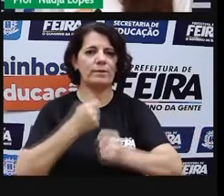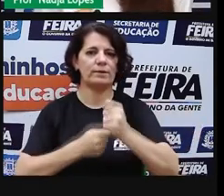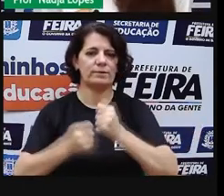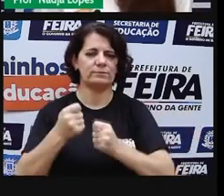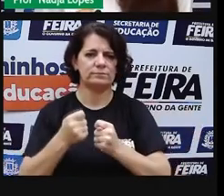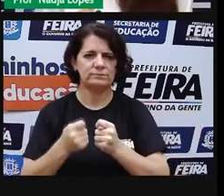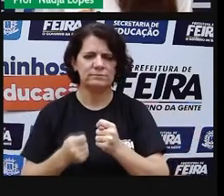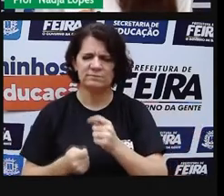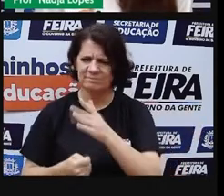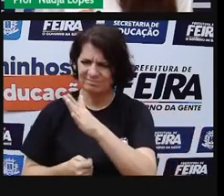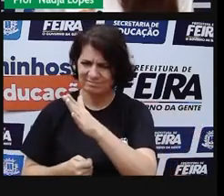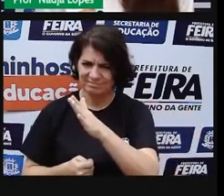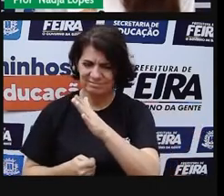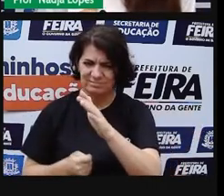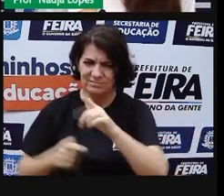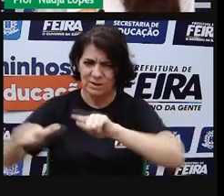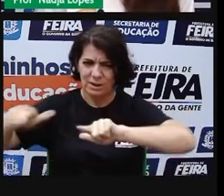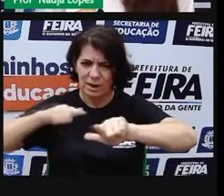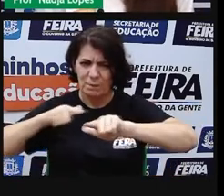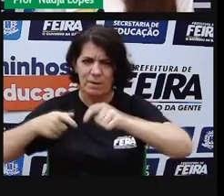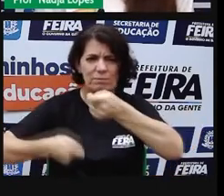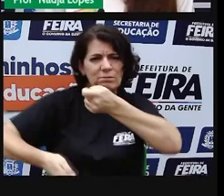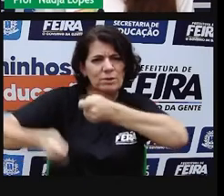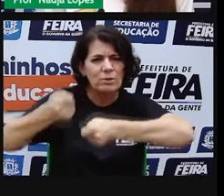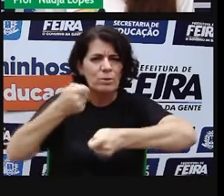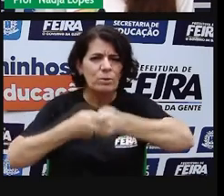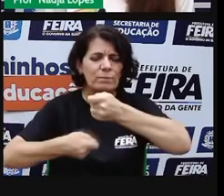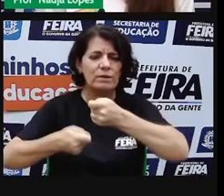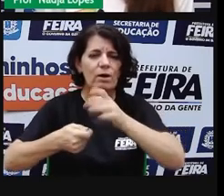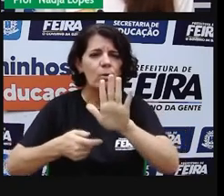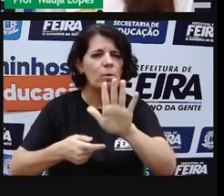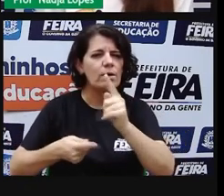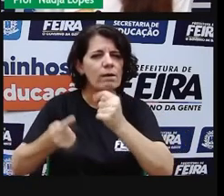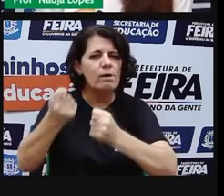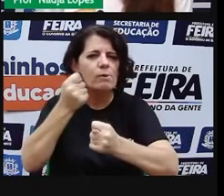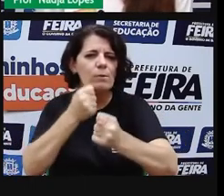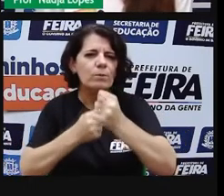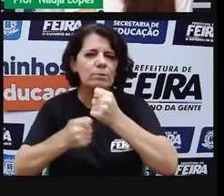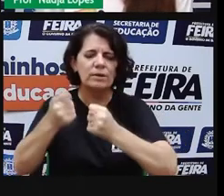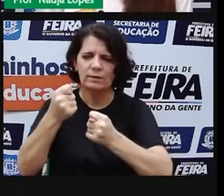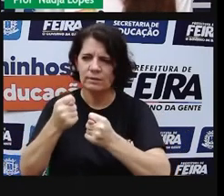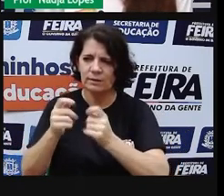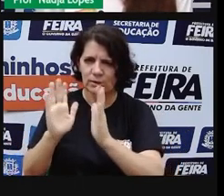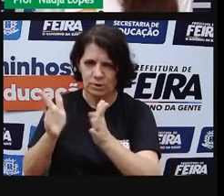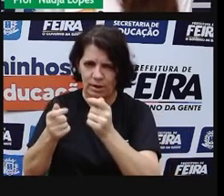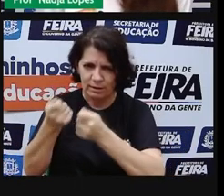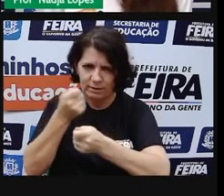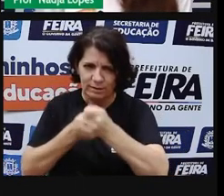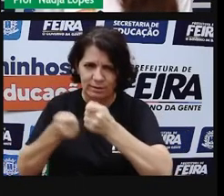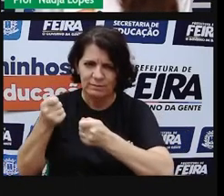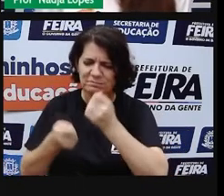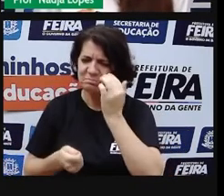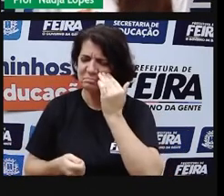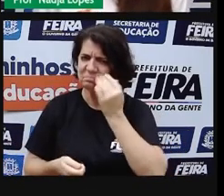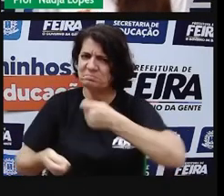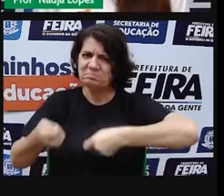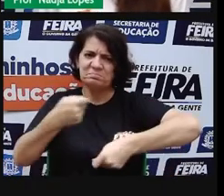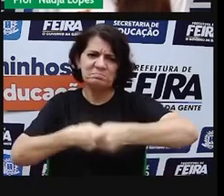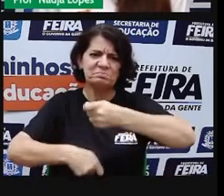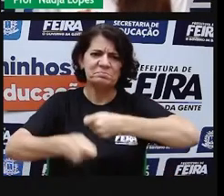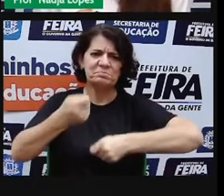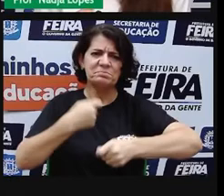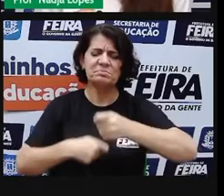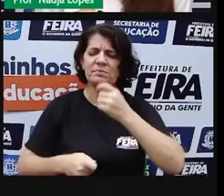atividades econômicas? Vocês já pararam para pensar? Vamos conhecer um pouquinho? Atividade